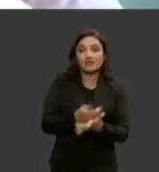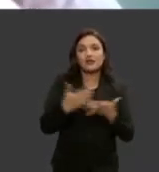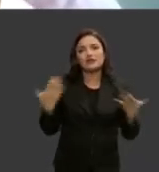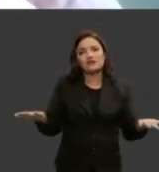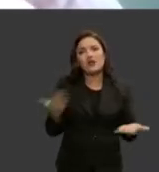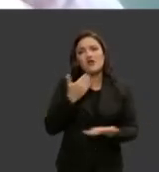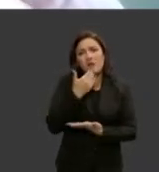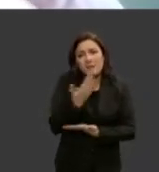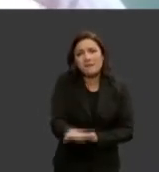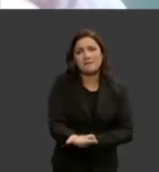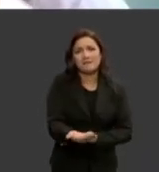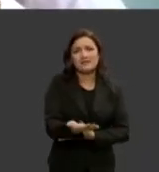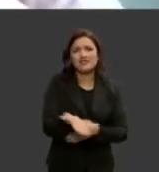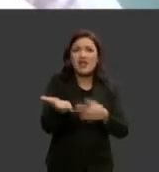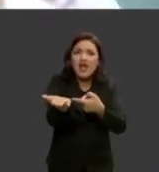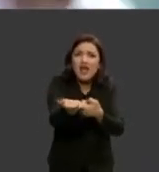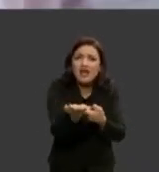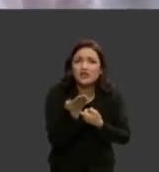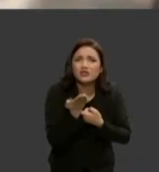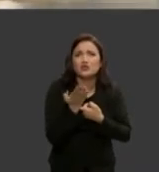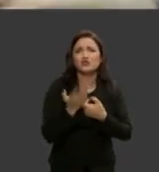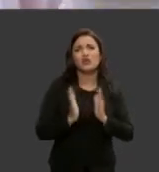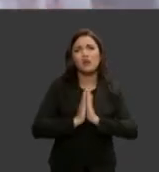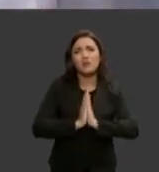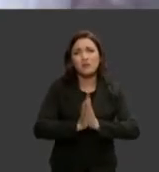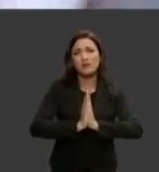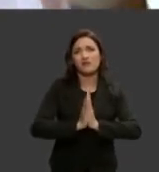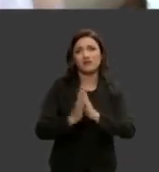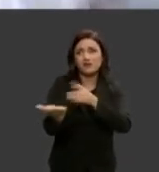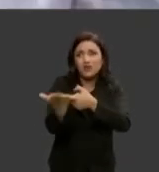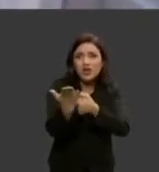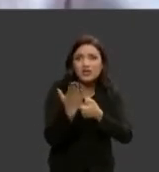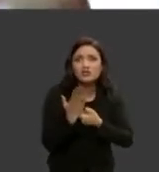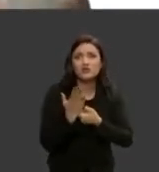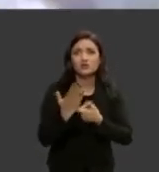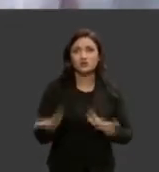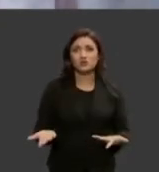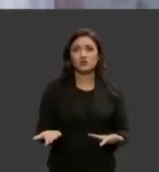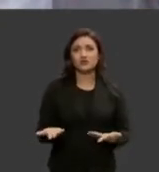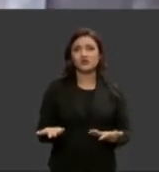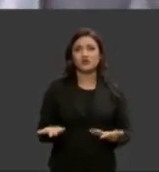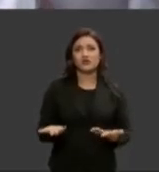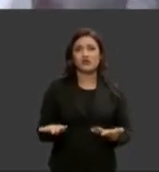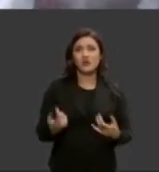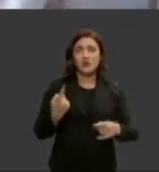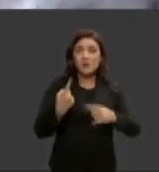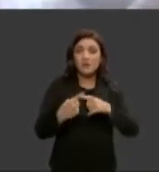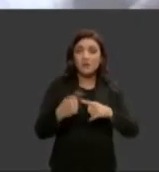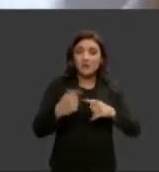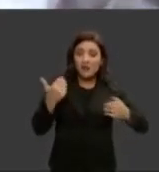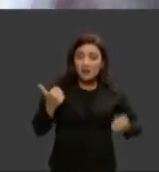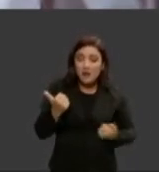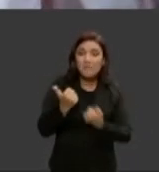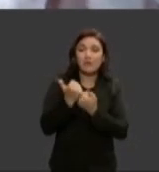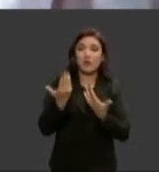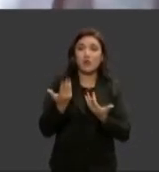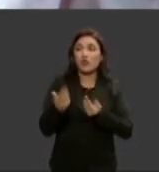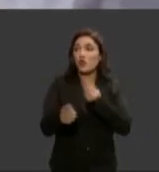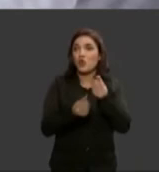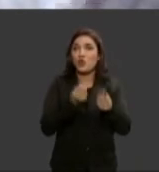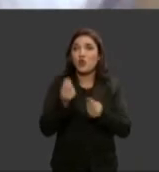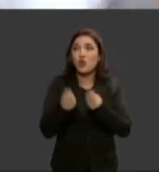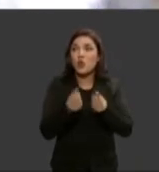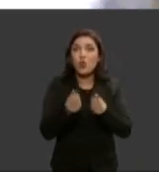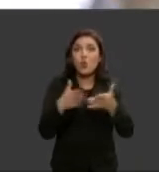nos ajudem por favor nos ajudem quando tiver que nos dar o norte quando